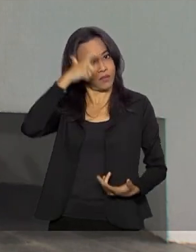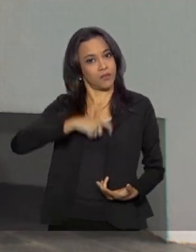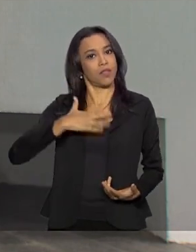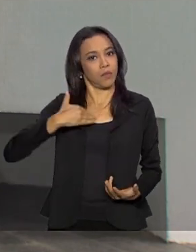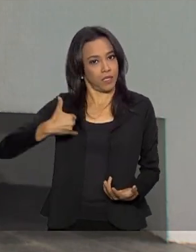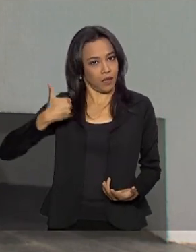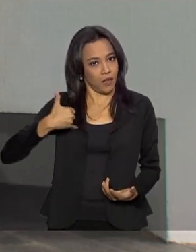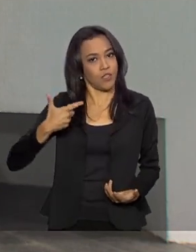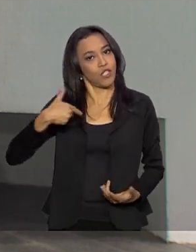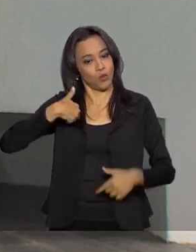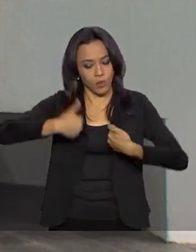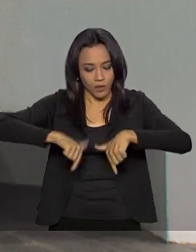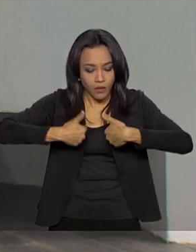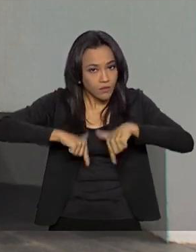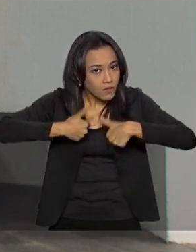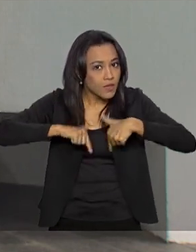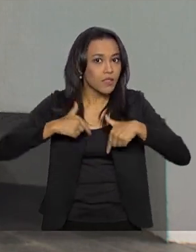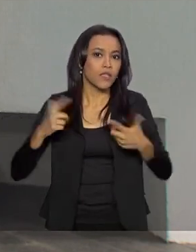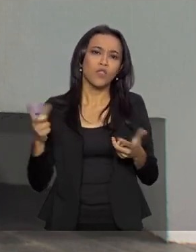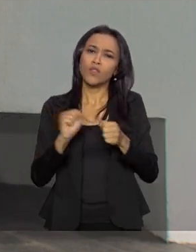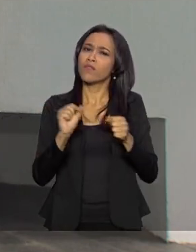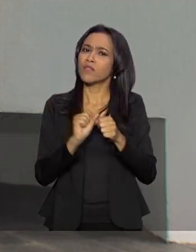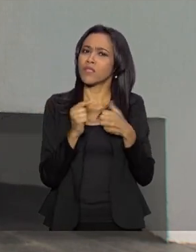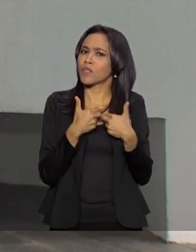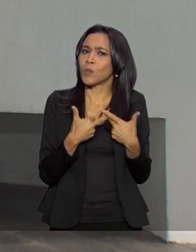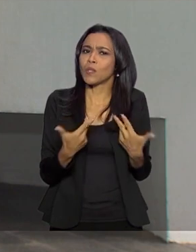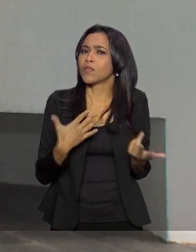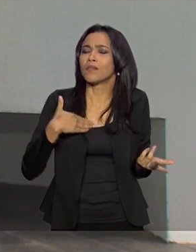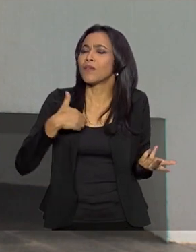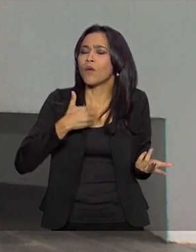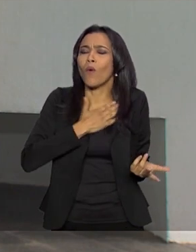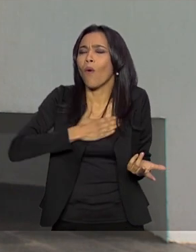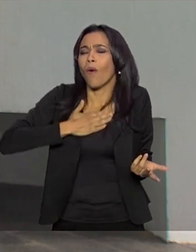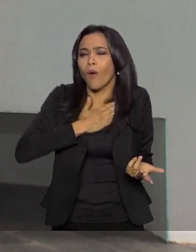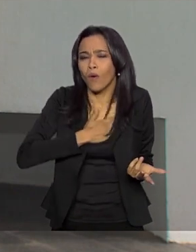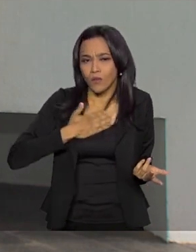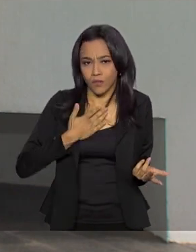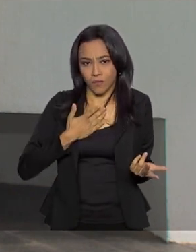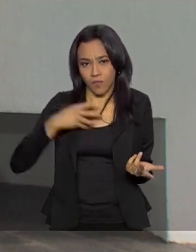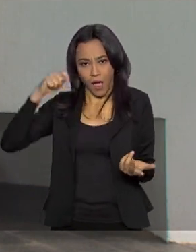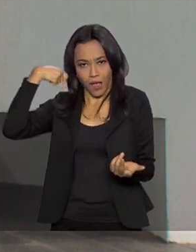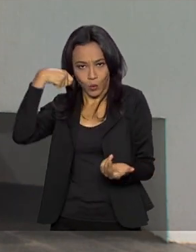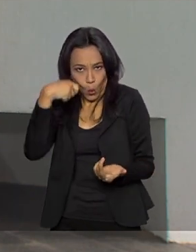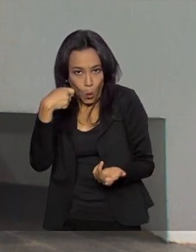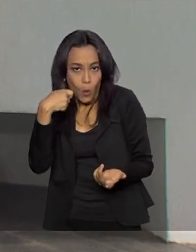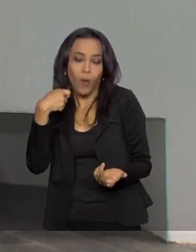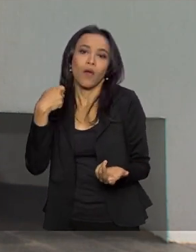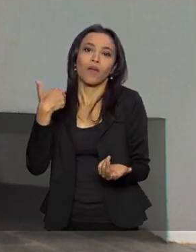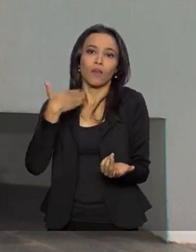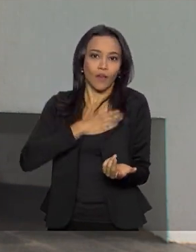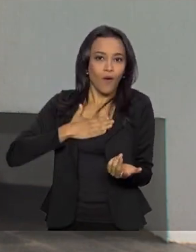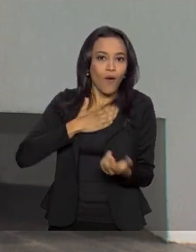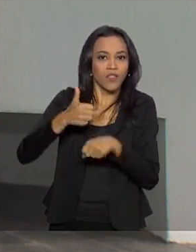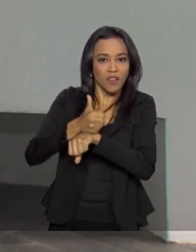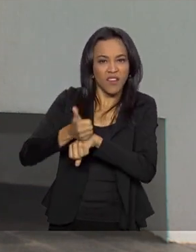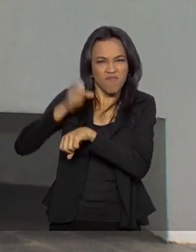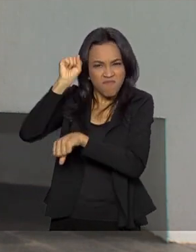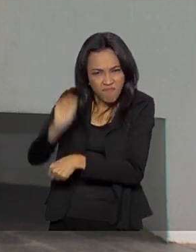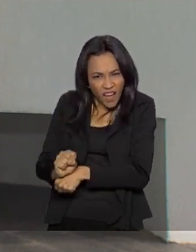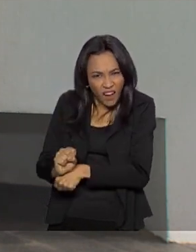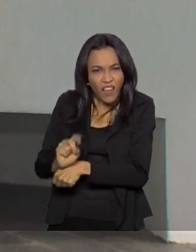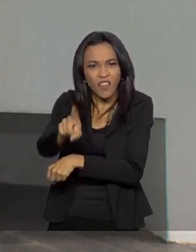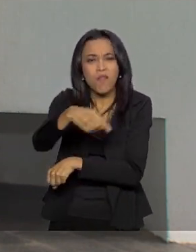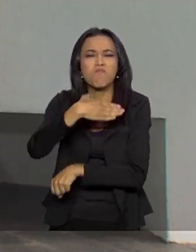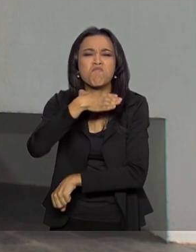trabalhando, estar fazendo aquilo que eu gosto, porque para ator que gosta da profissão, ficar parado é a